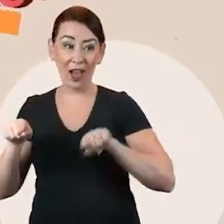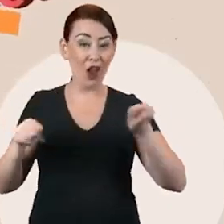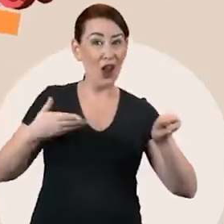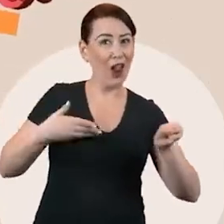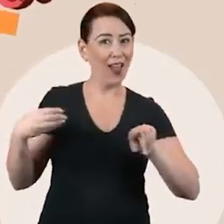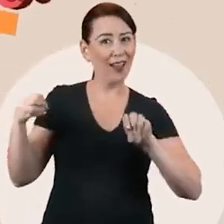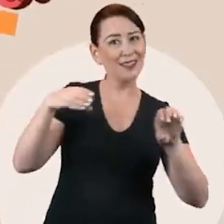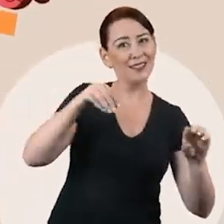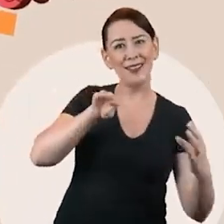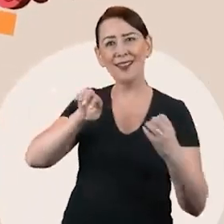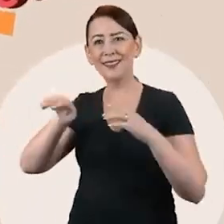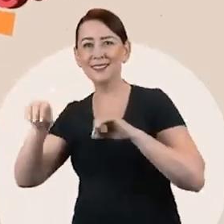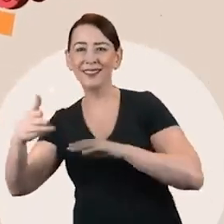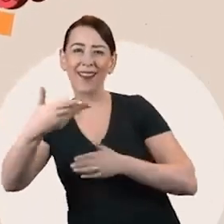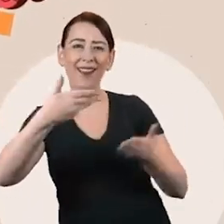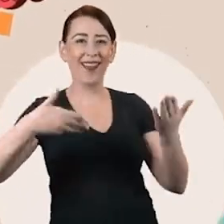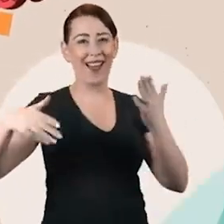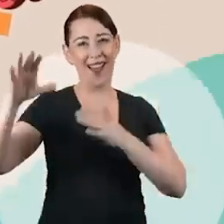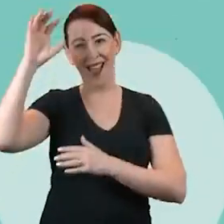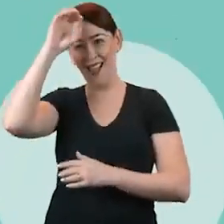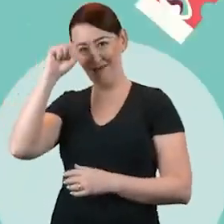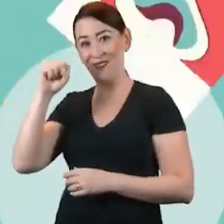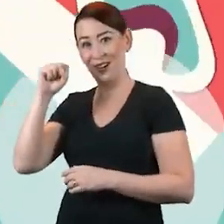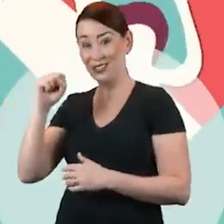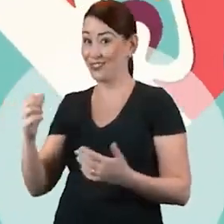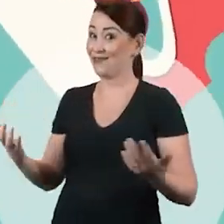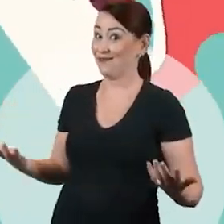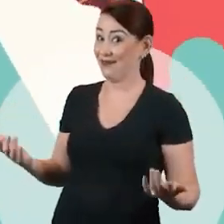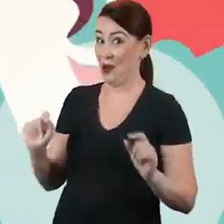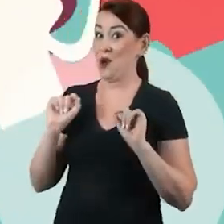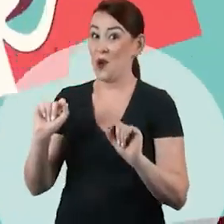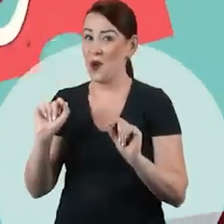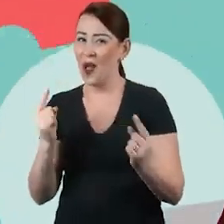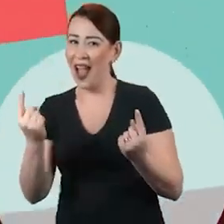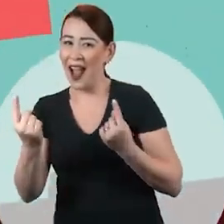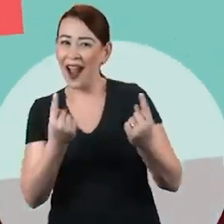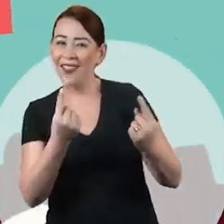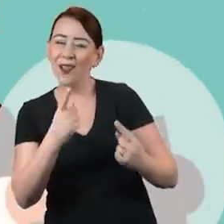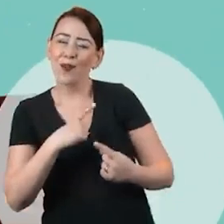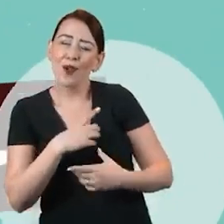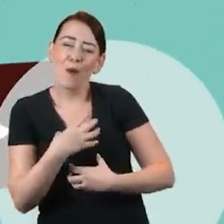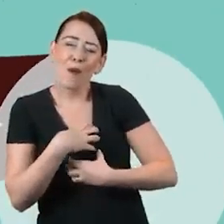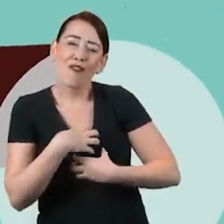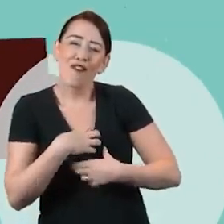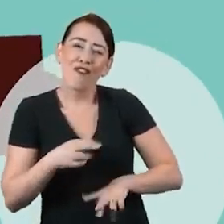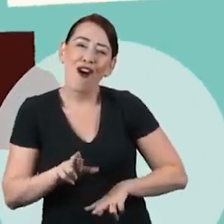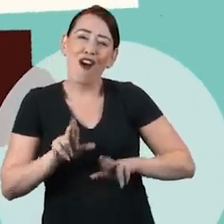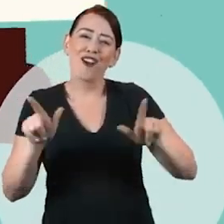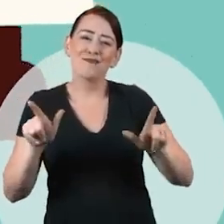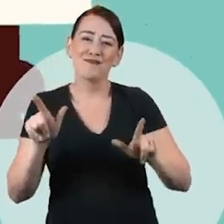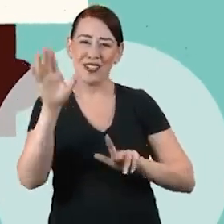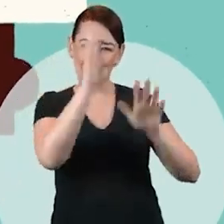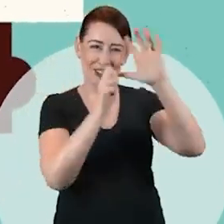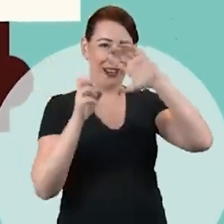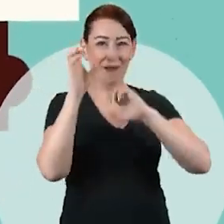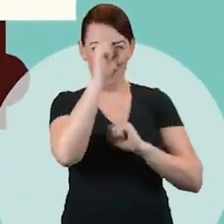ensinam e aprendem uns com os outros. Afinal, cada um aprende do seu jeito.